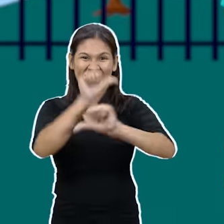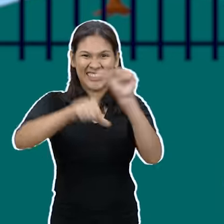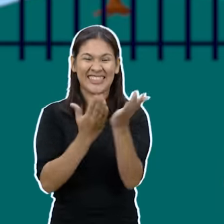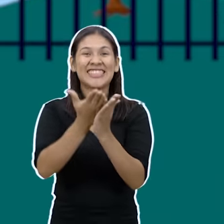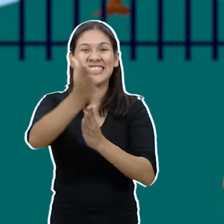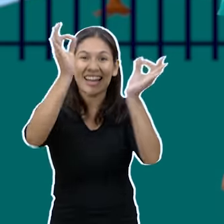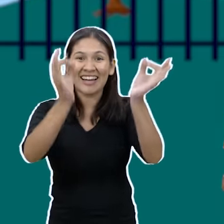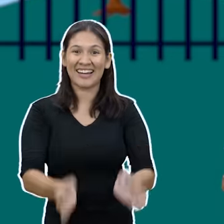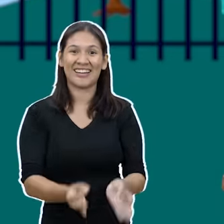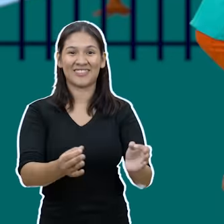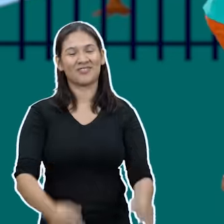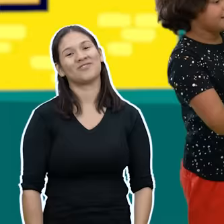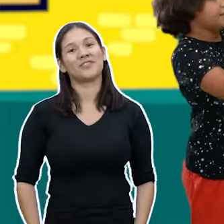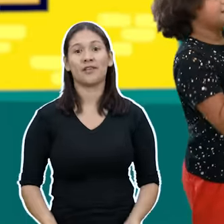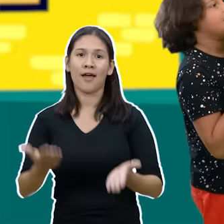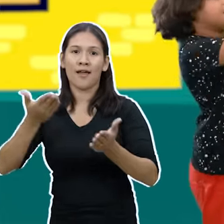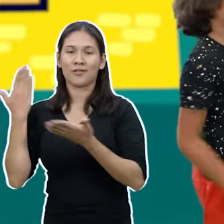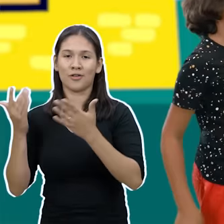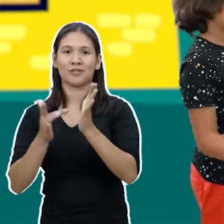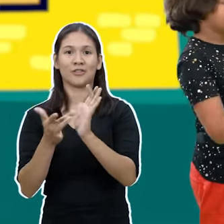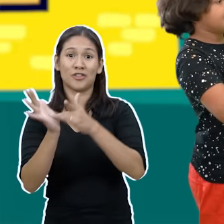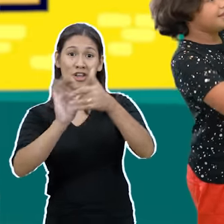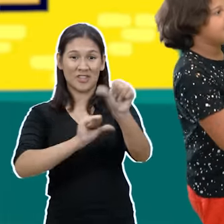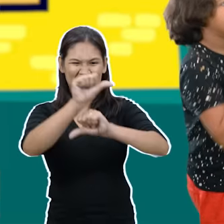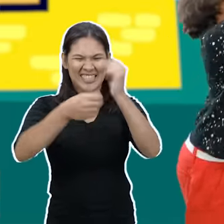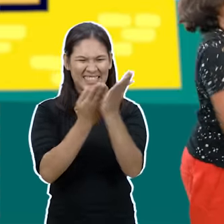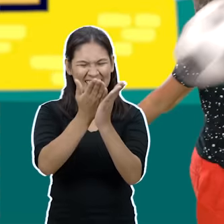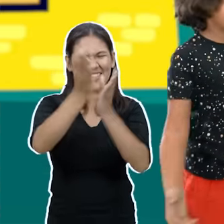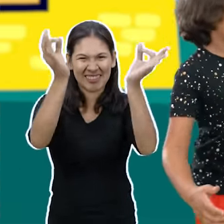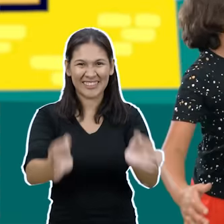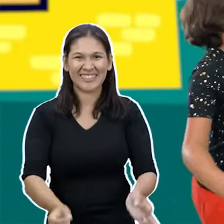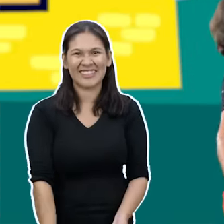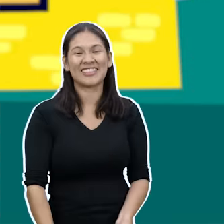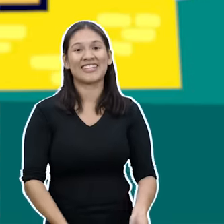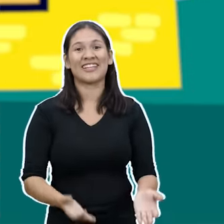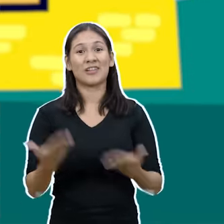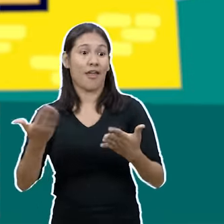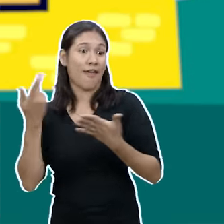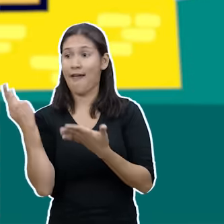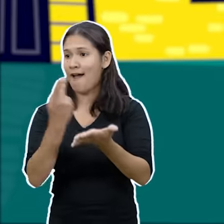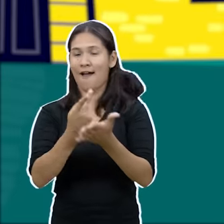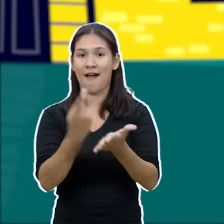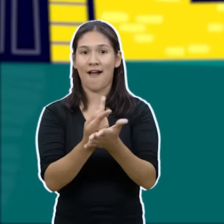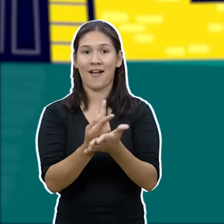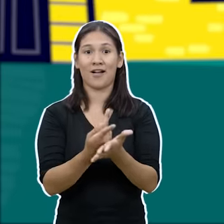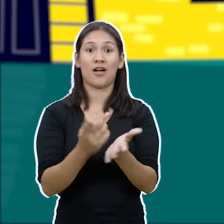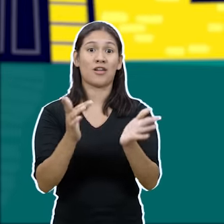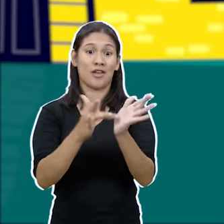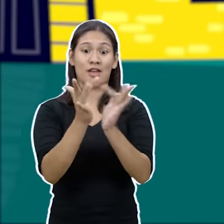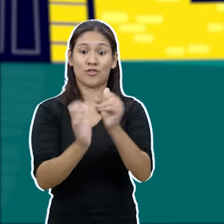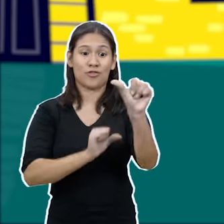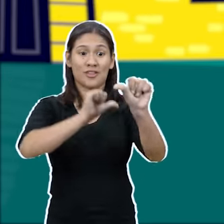endireitou Tudo que era torto Jesus endireitou Tudo que era torto